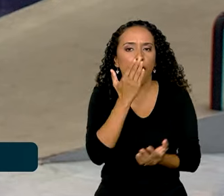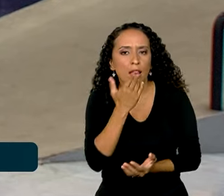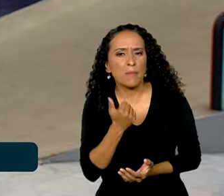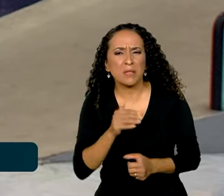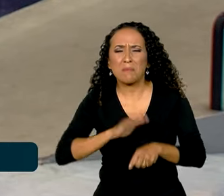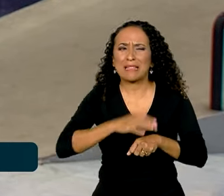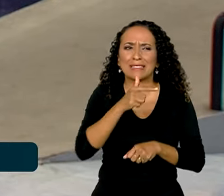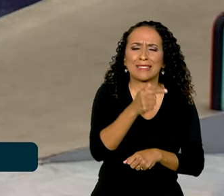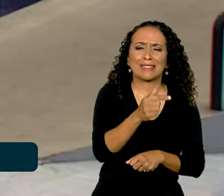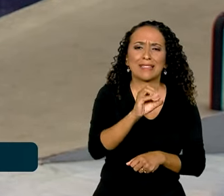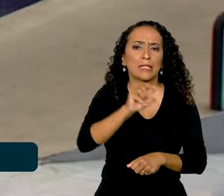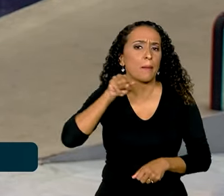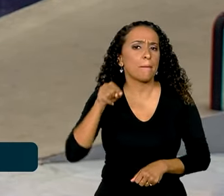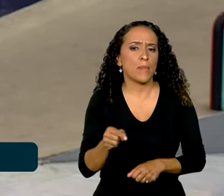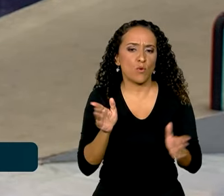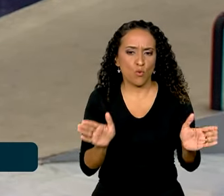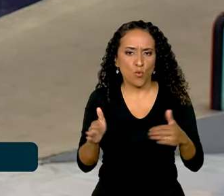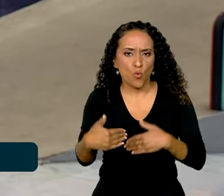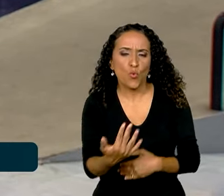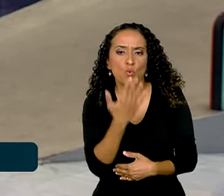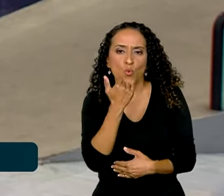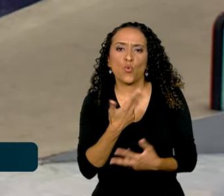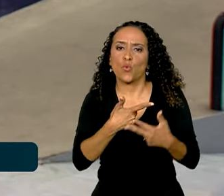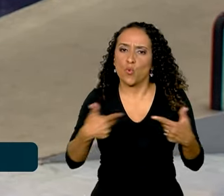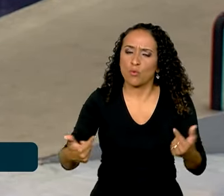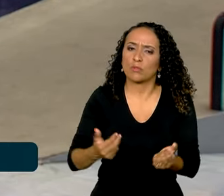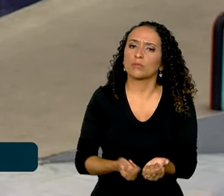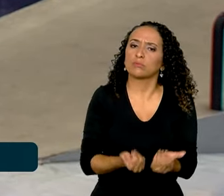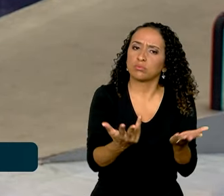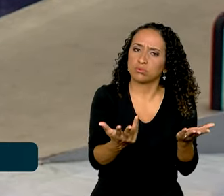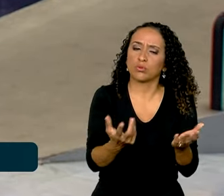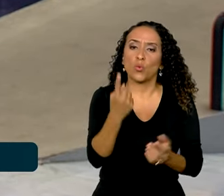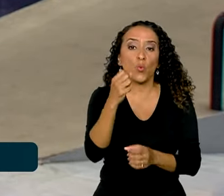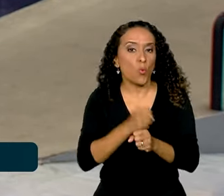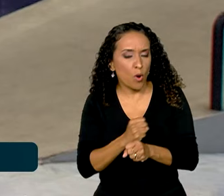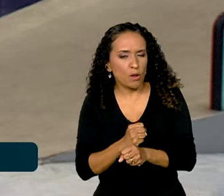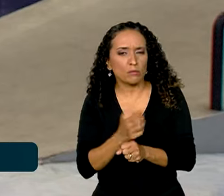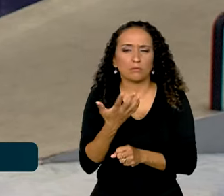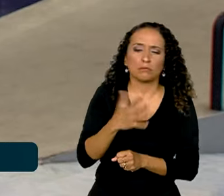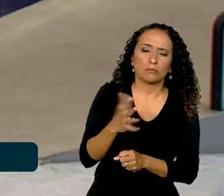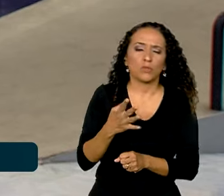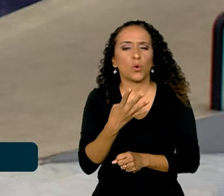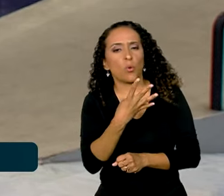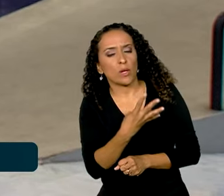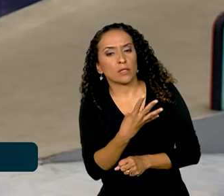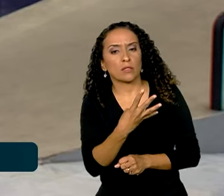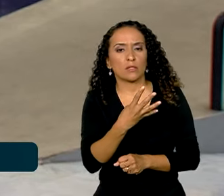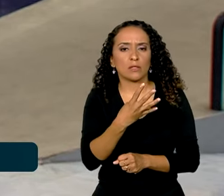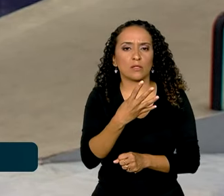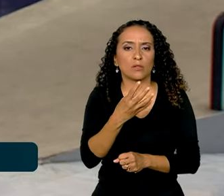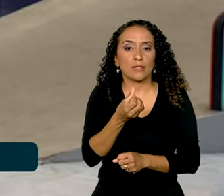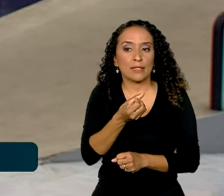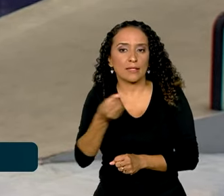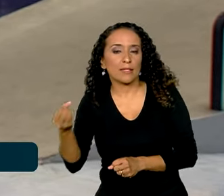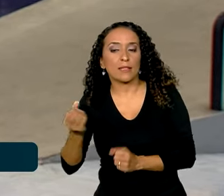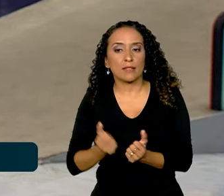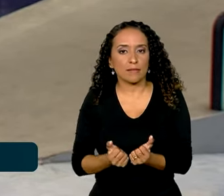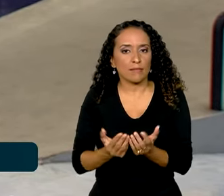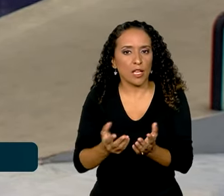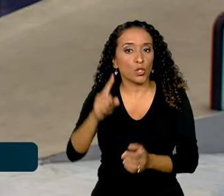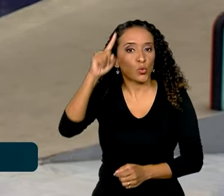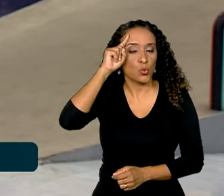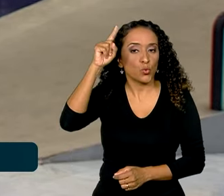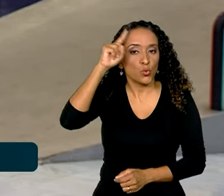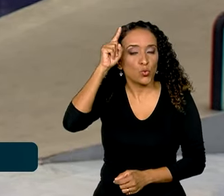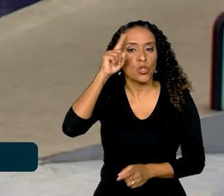70 mil cestas de alimentos distribuídos em um ano. Em média, são 400 cestas entregues por